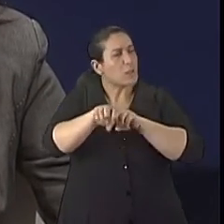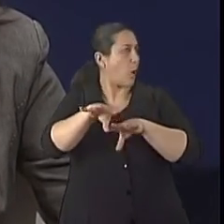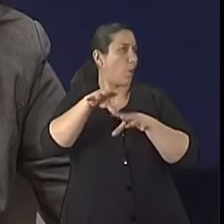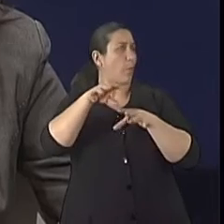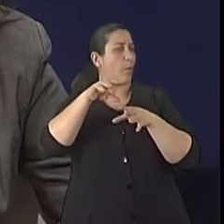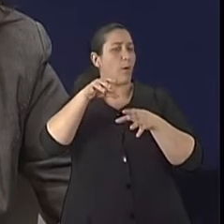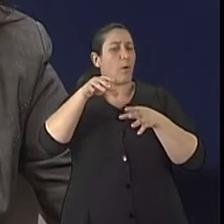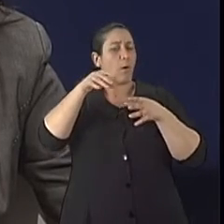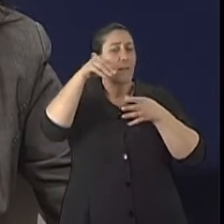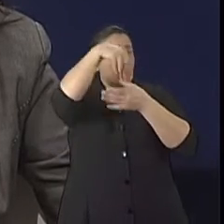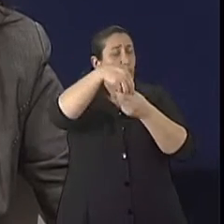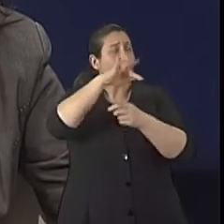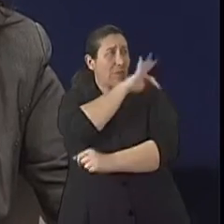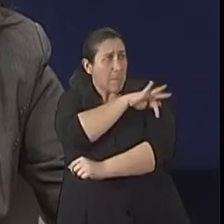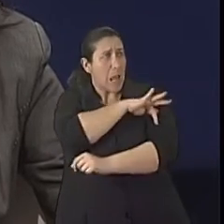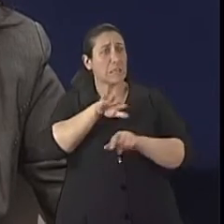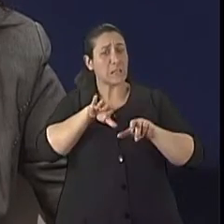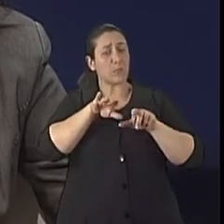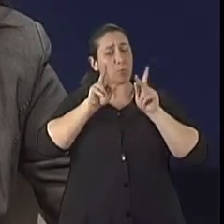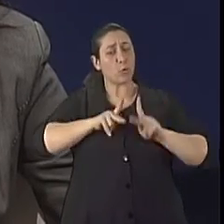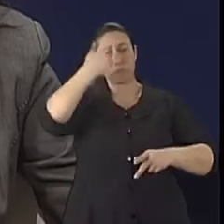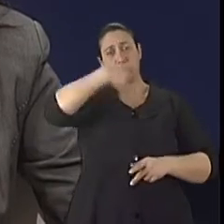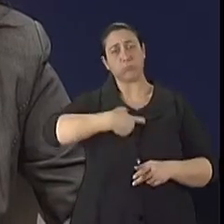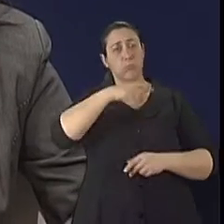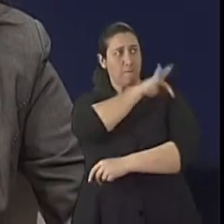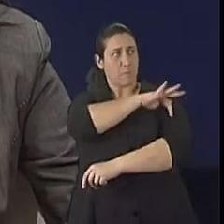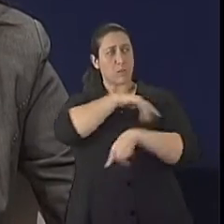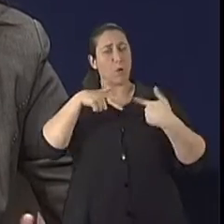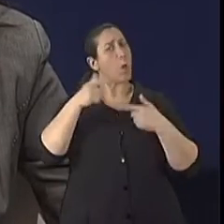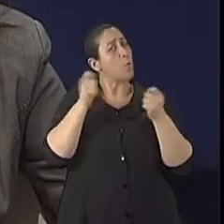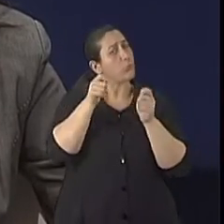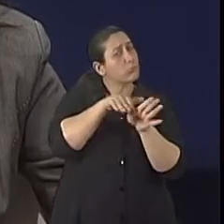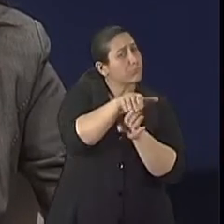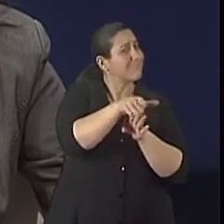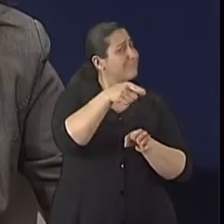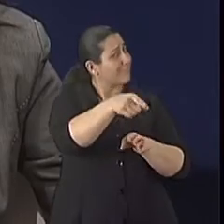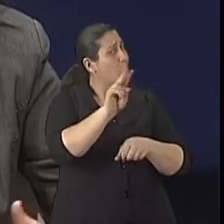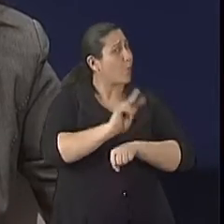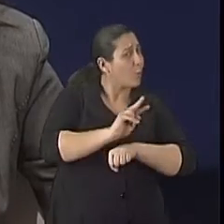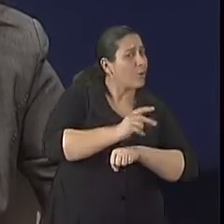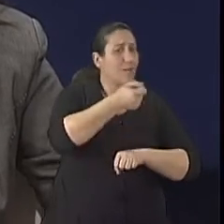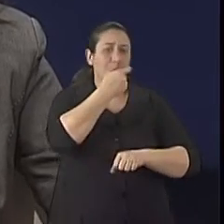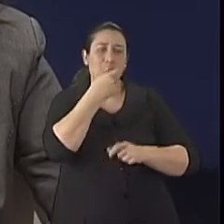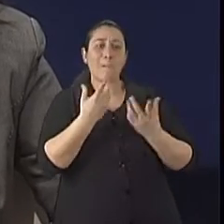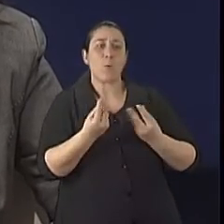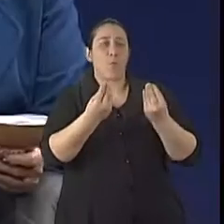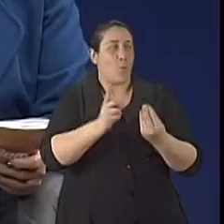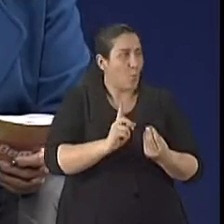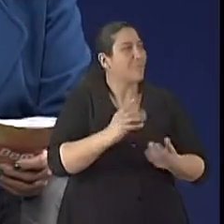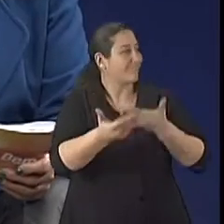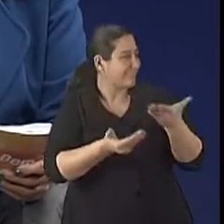farmácias, podem orientar o paciente de uma forma efetiva para melhorar o uso dos medicamentos.